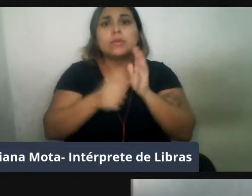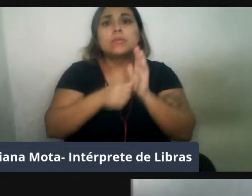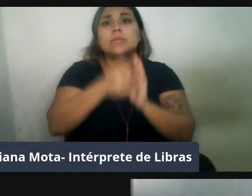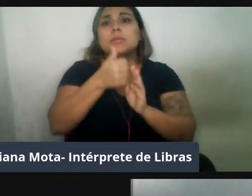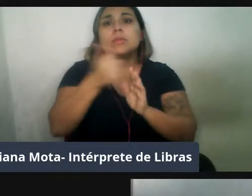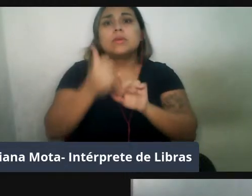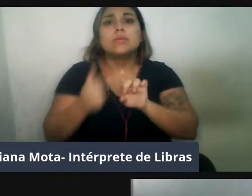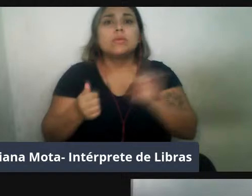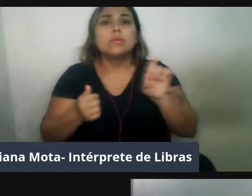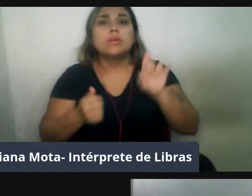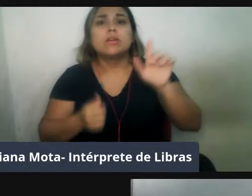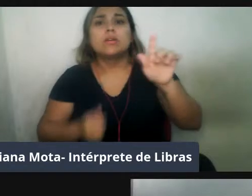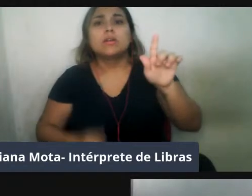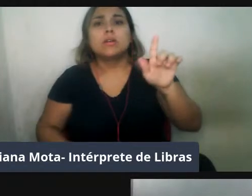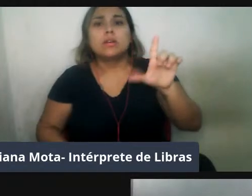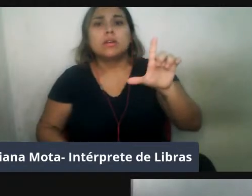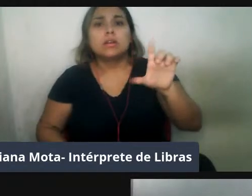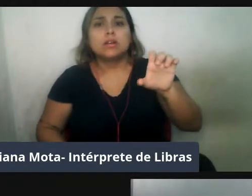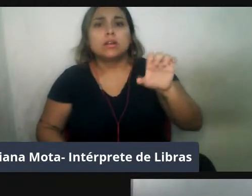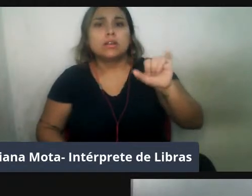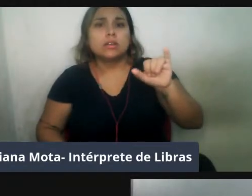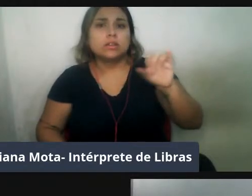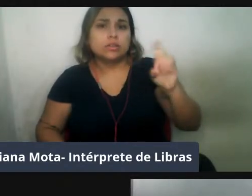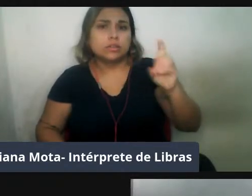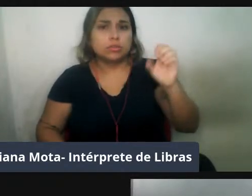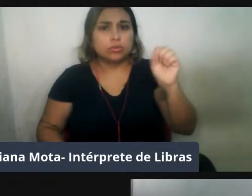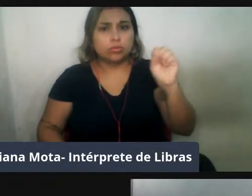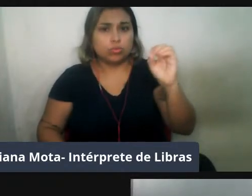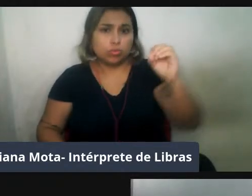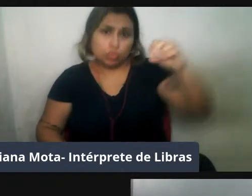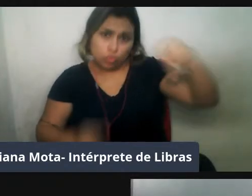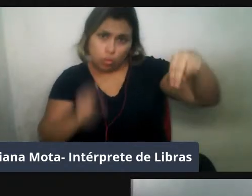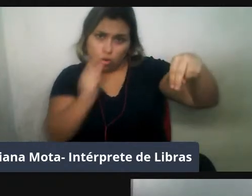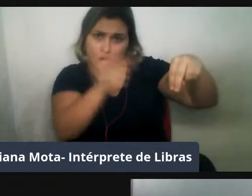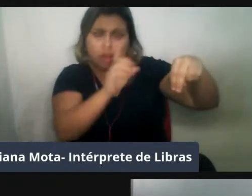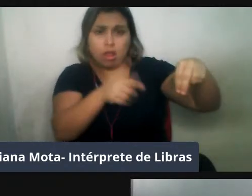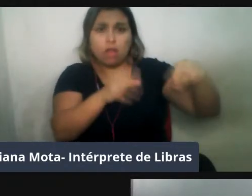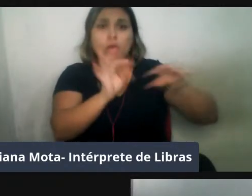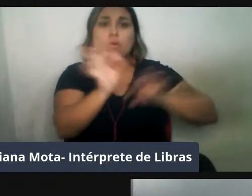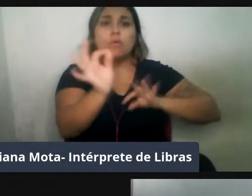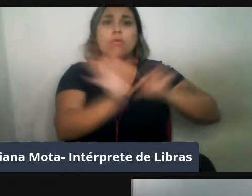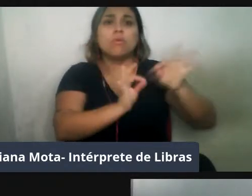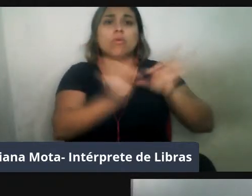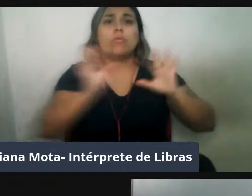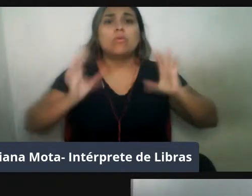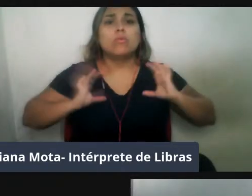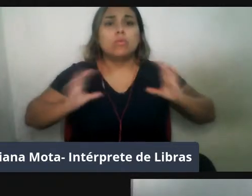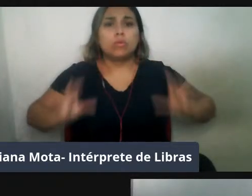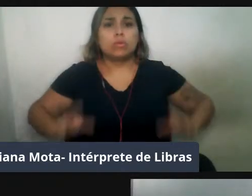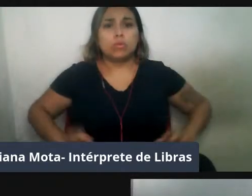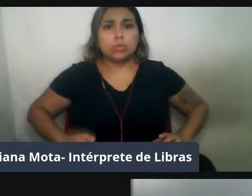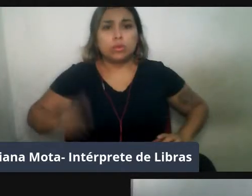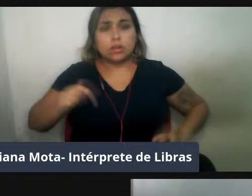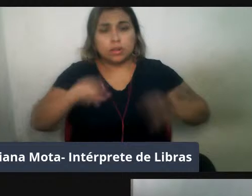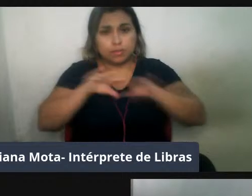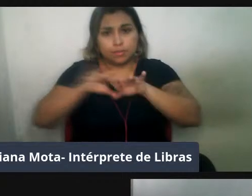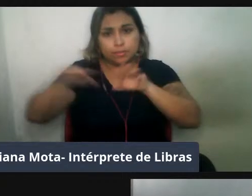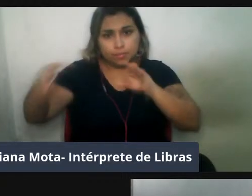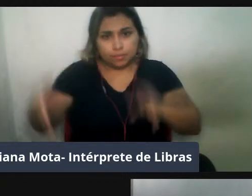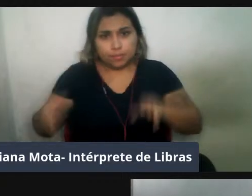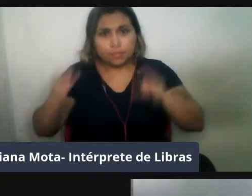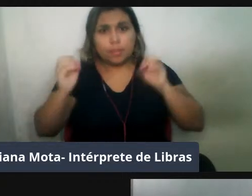coordenador aqui dessa mesa, dessa sala.